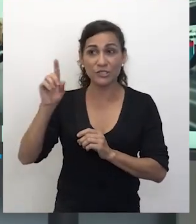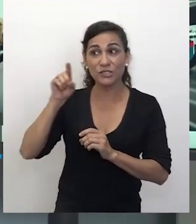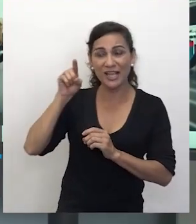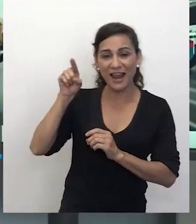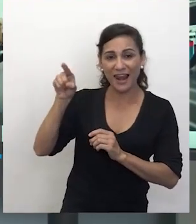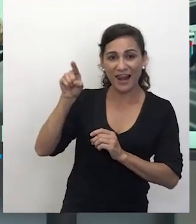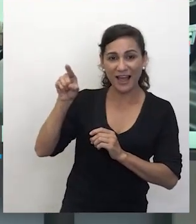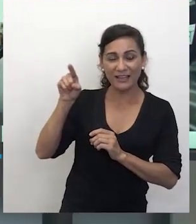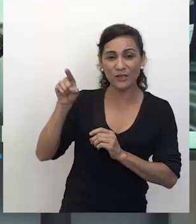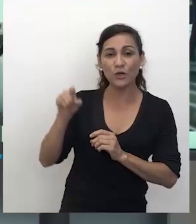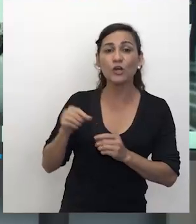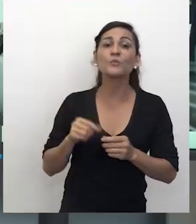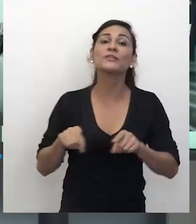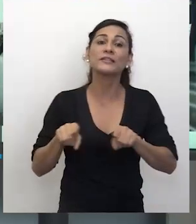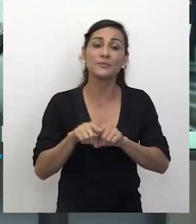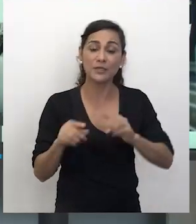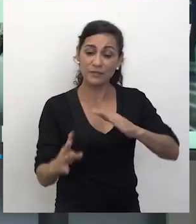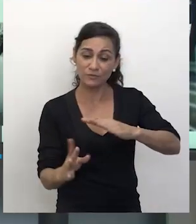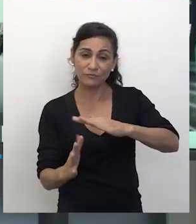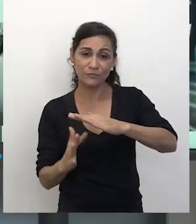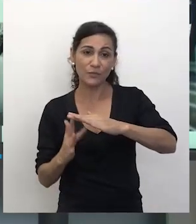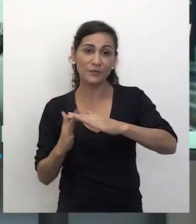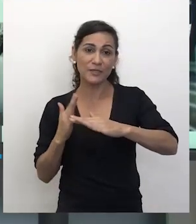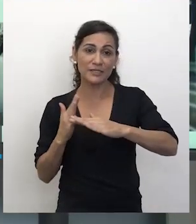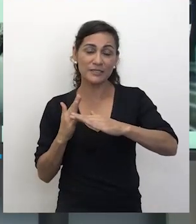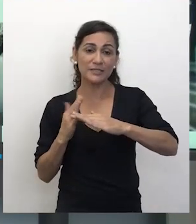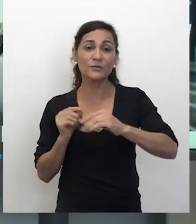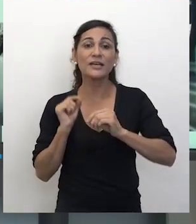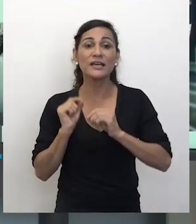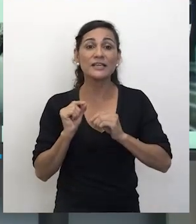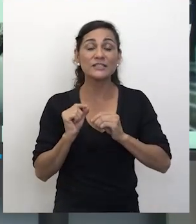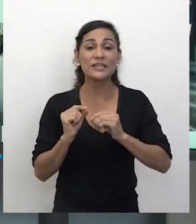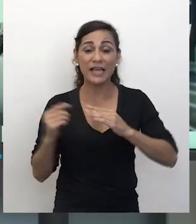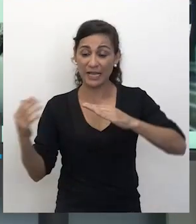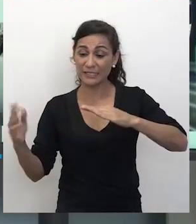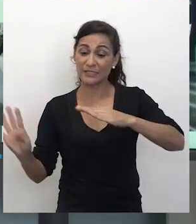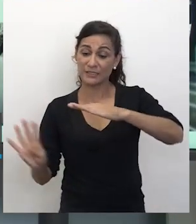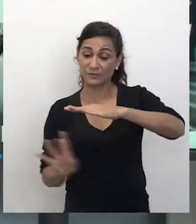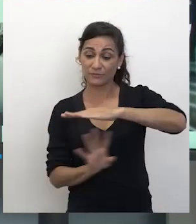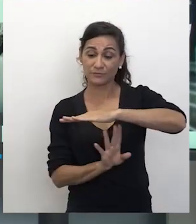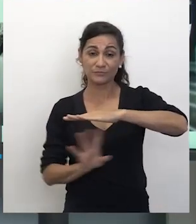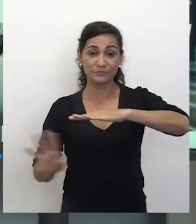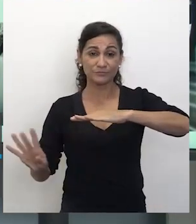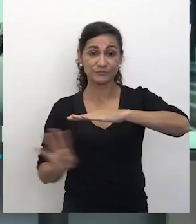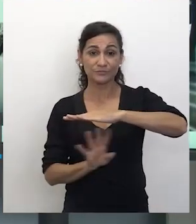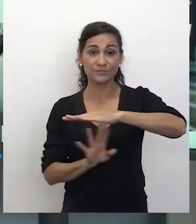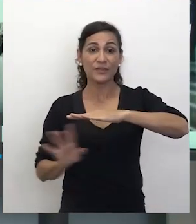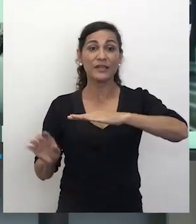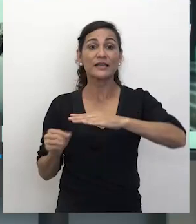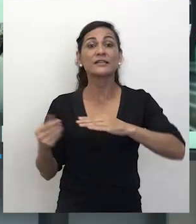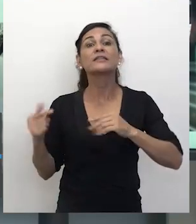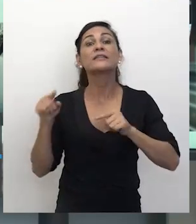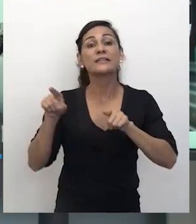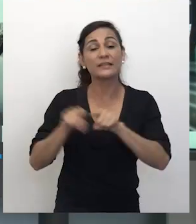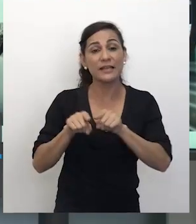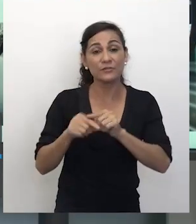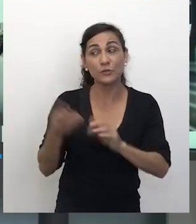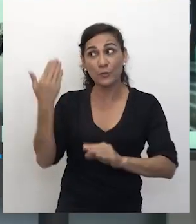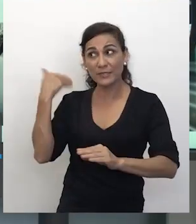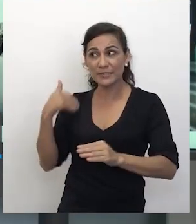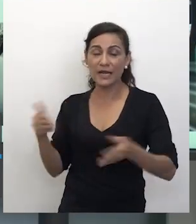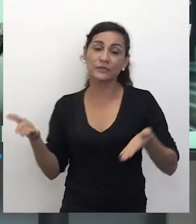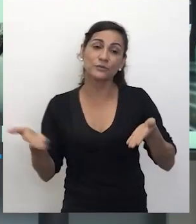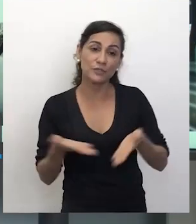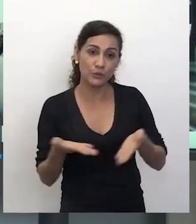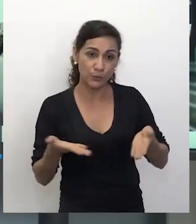resultado de uma migração, né? E essa migração, esse chegar e se estabelecer, teve desdobramentos no passado e